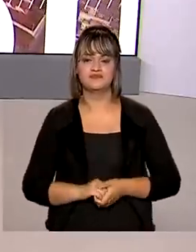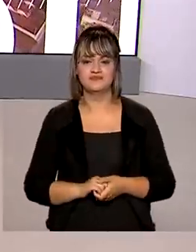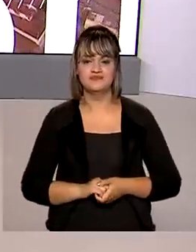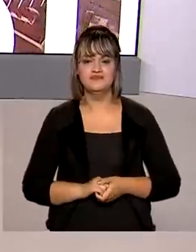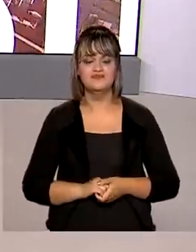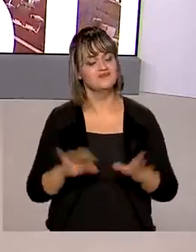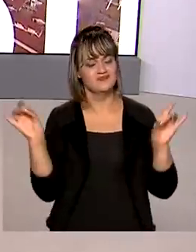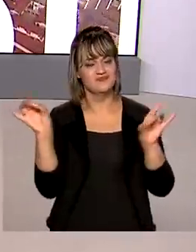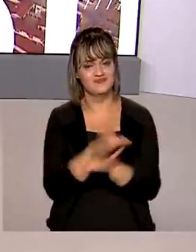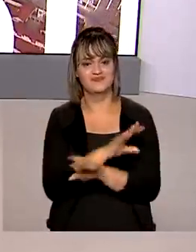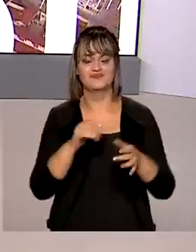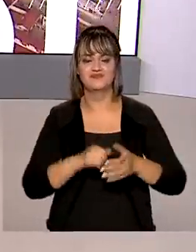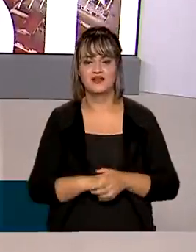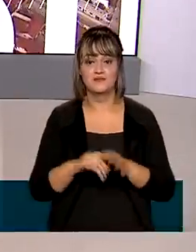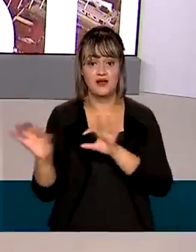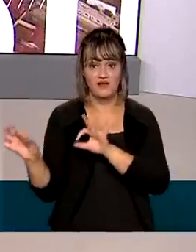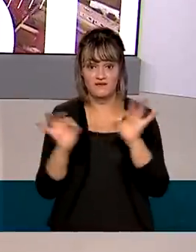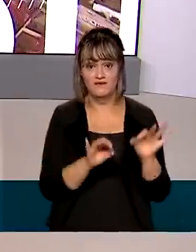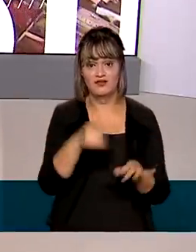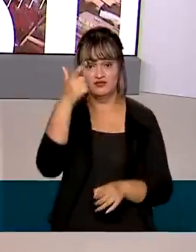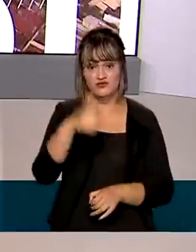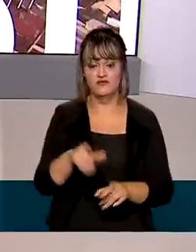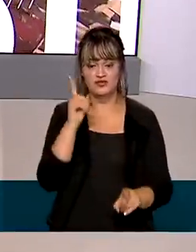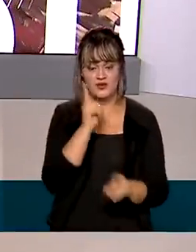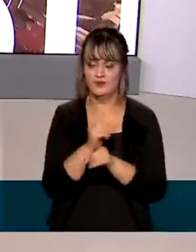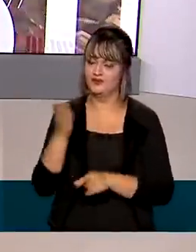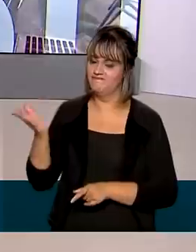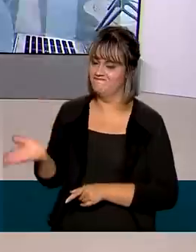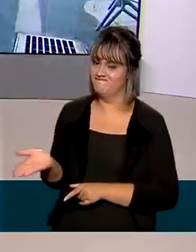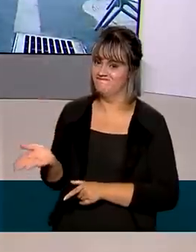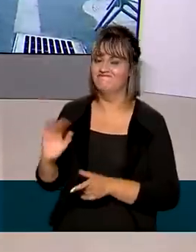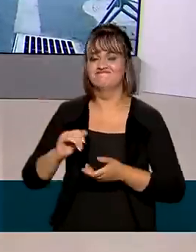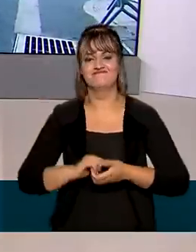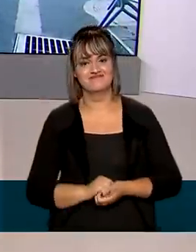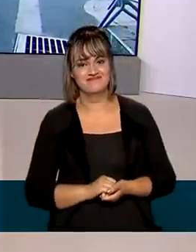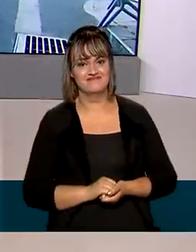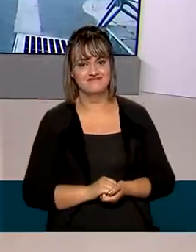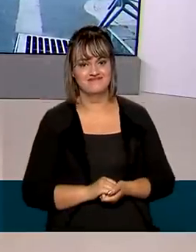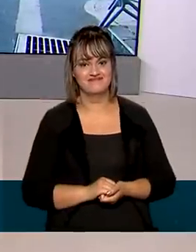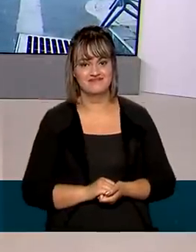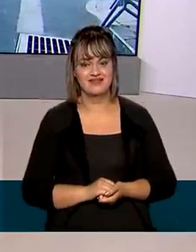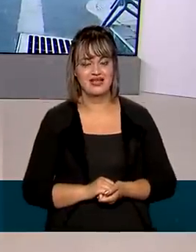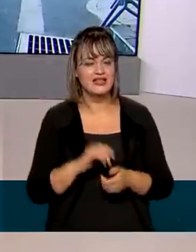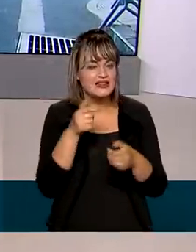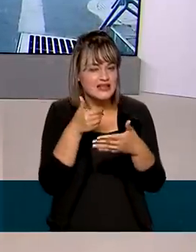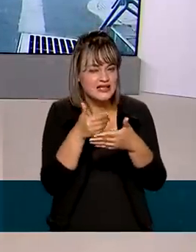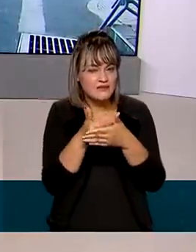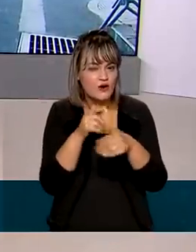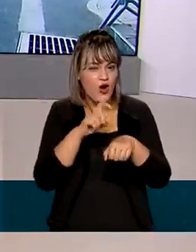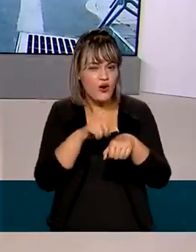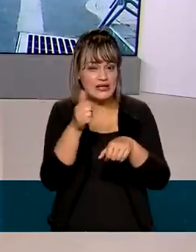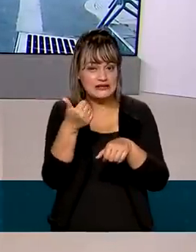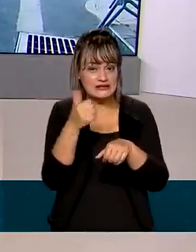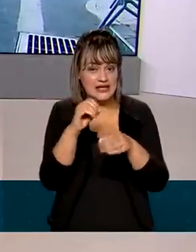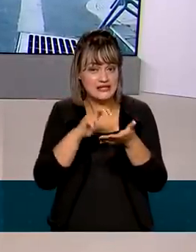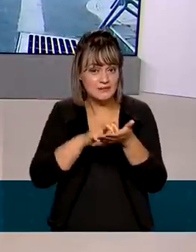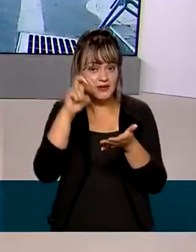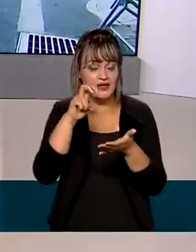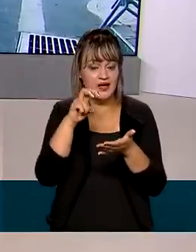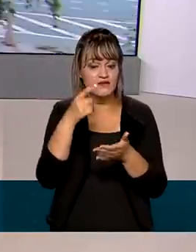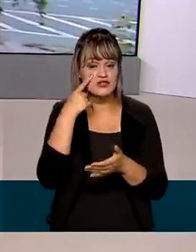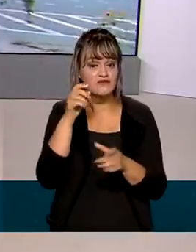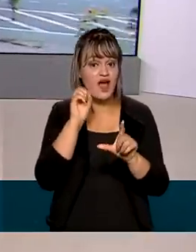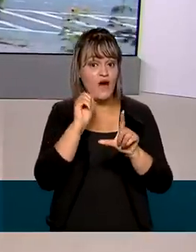O Brasil em Dia termina aqui para rever as reportagens de hoje e acesse as nossas redes sociais. Daqui a pouco, a partir das 10 horas da manhã,